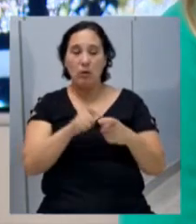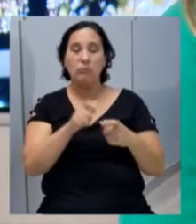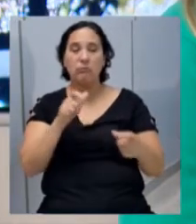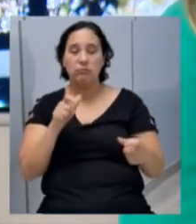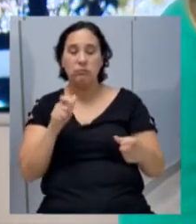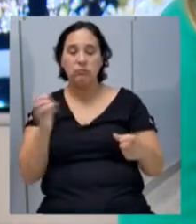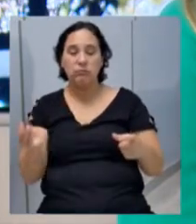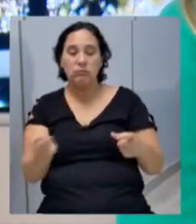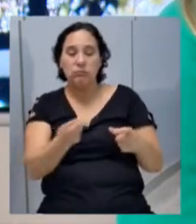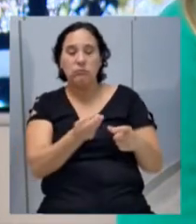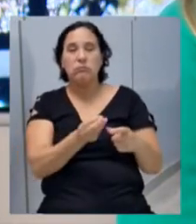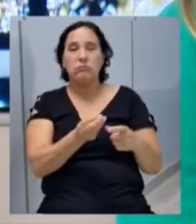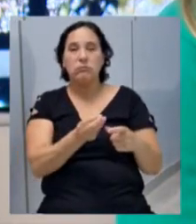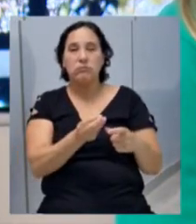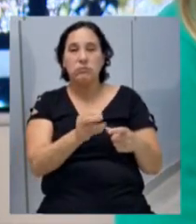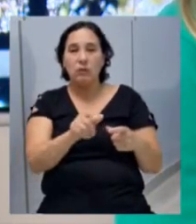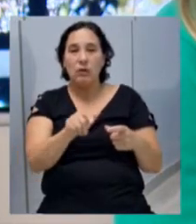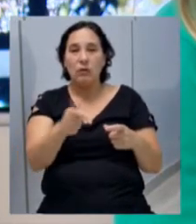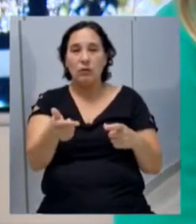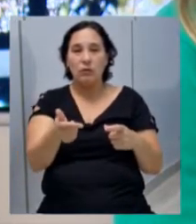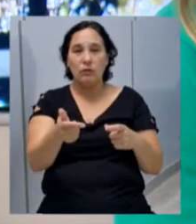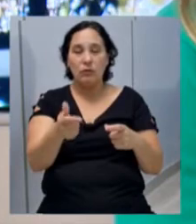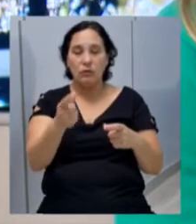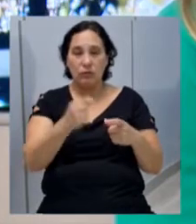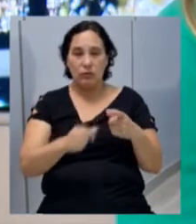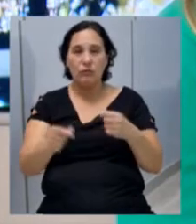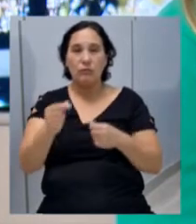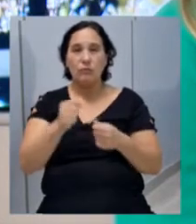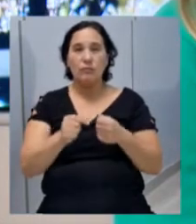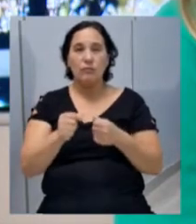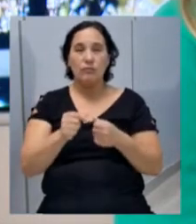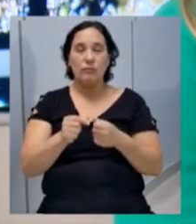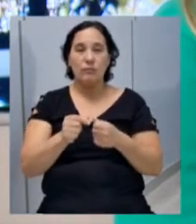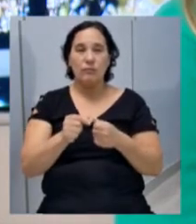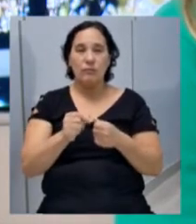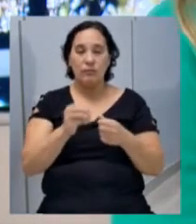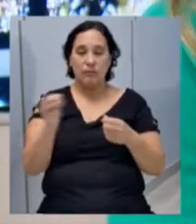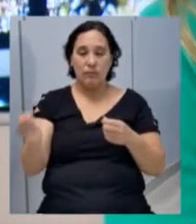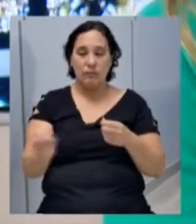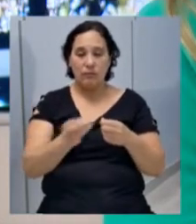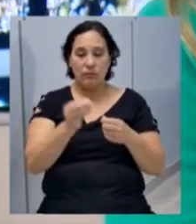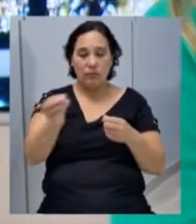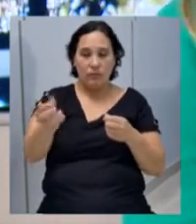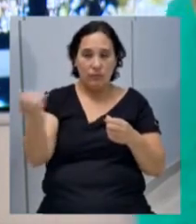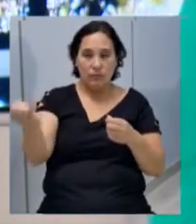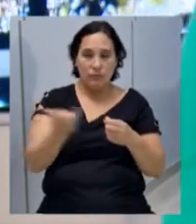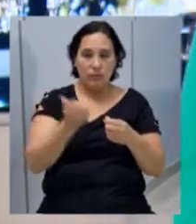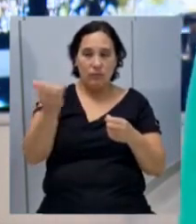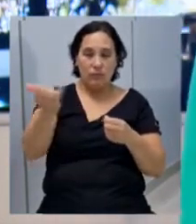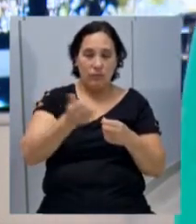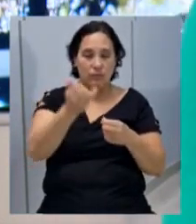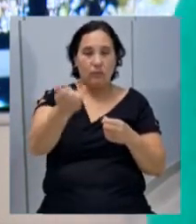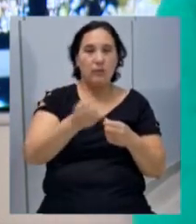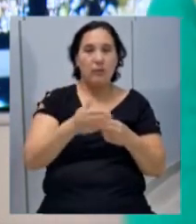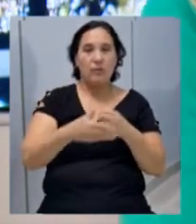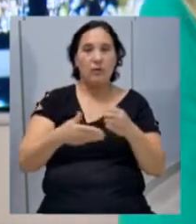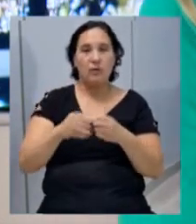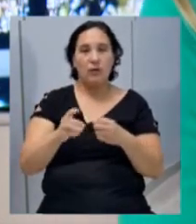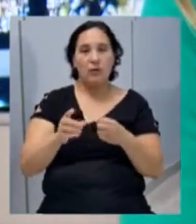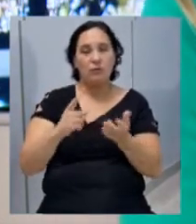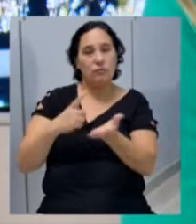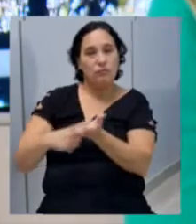arrecadação. As outras receitas correntes e as transferências de capital, que dependem, basicamente, de